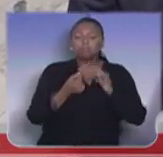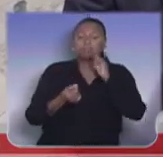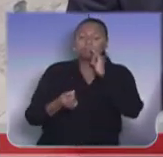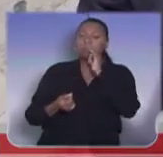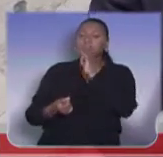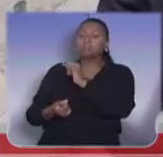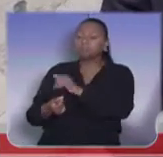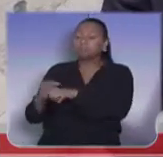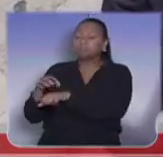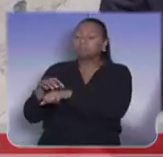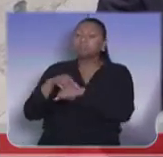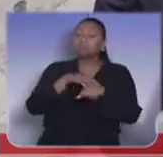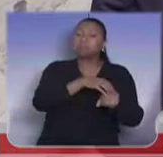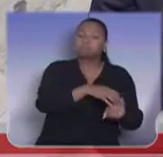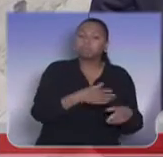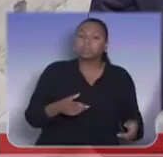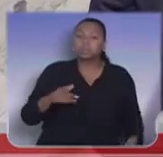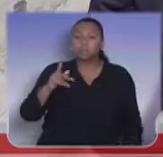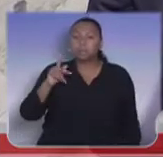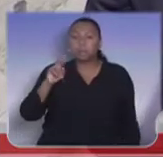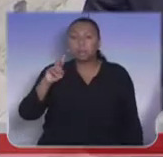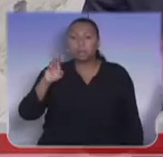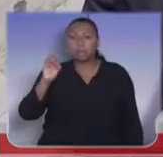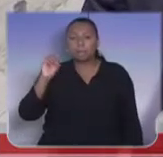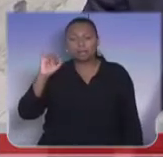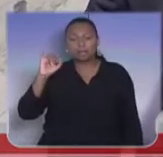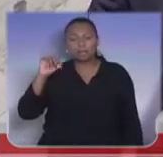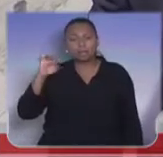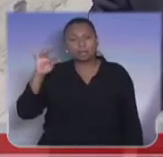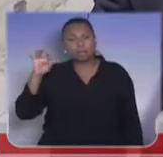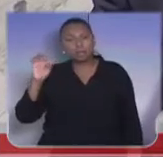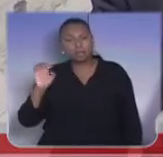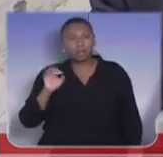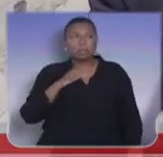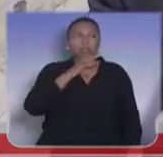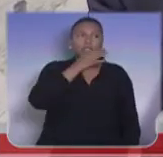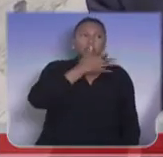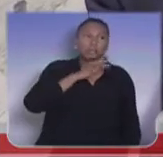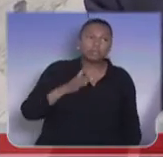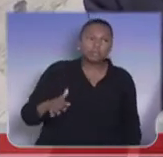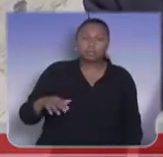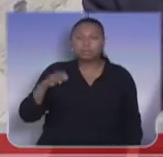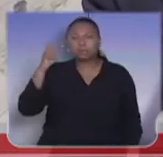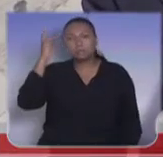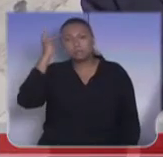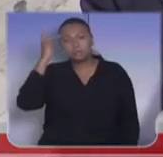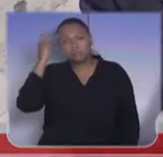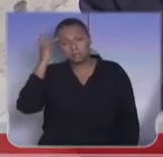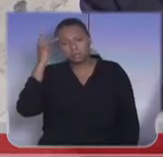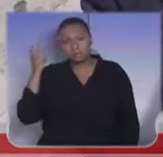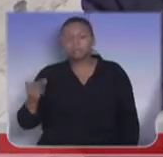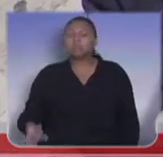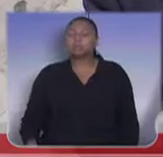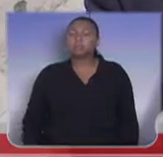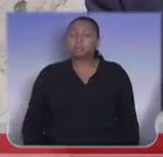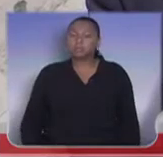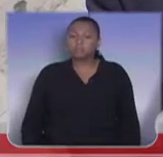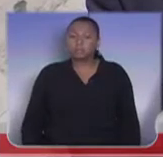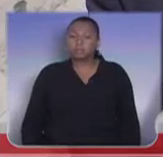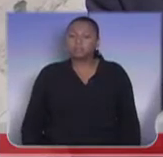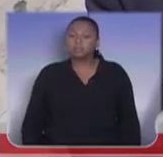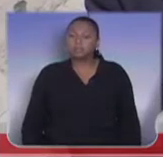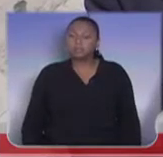transporte. Presidente Epitácio, para Santos, São Paulo. Ou seja, com recuperação e